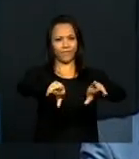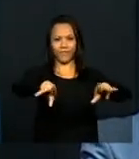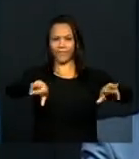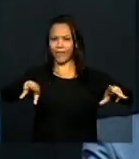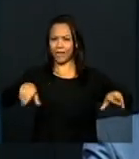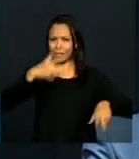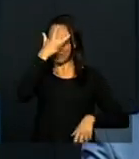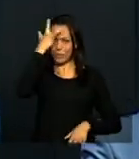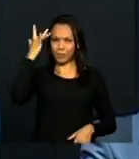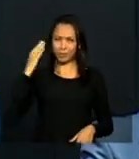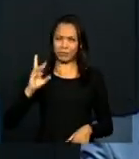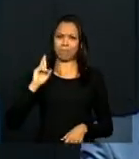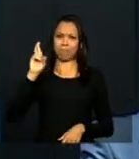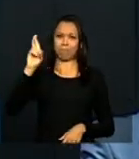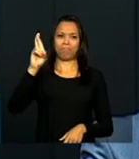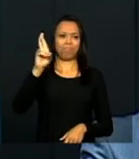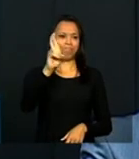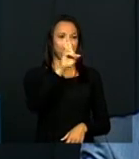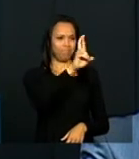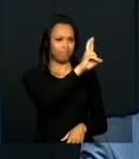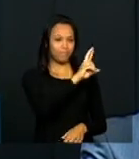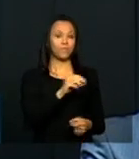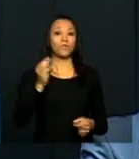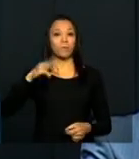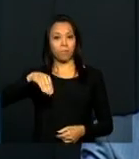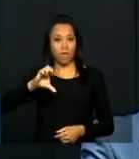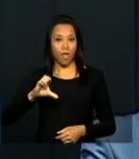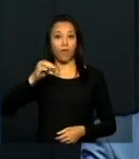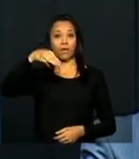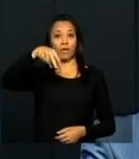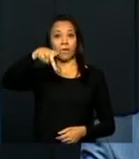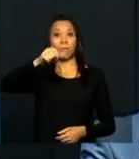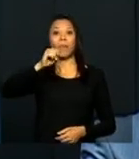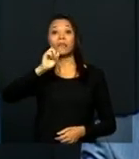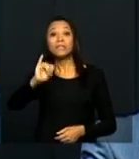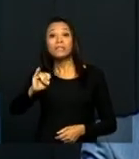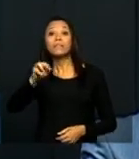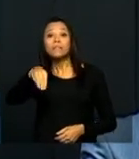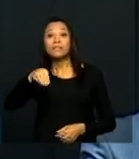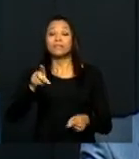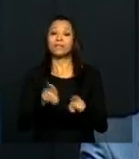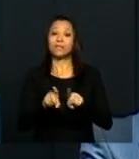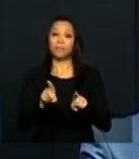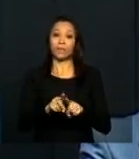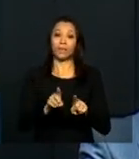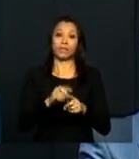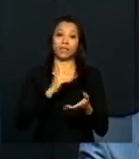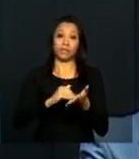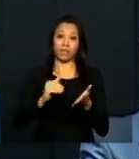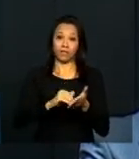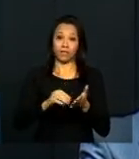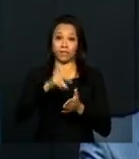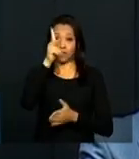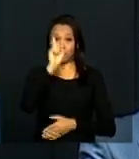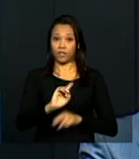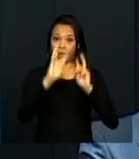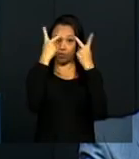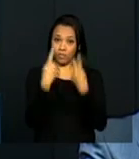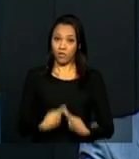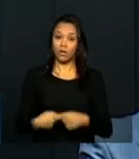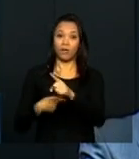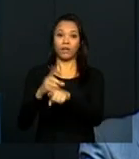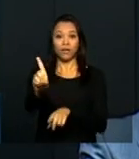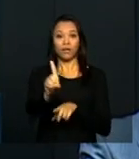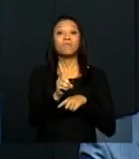tantas autoridades, o ministro da Educação, José Paim, ministro do Estado da Secretaria de Direitos Humanos, Ideli Salvat, nossa parceira nesse